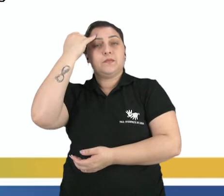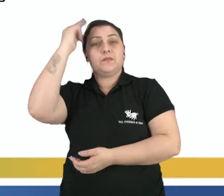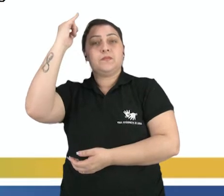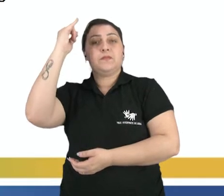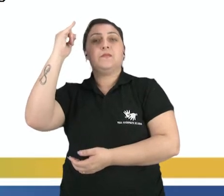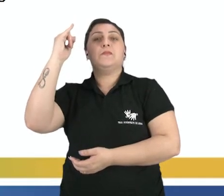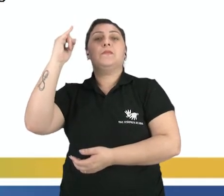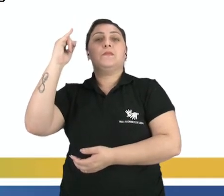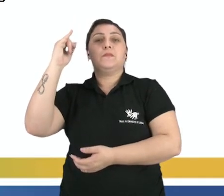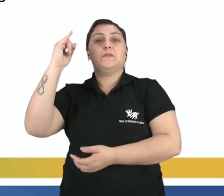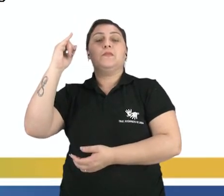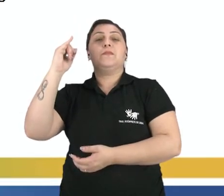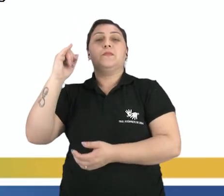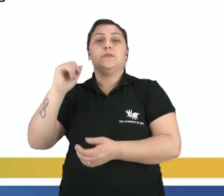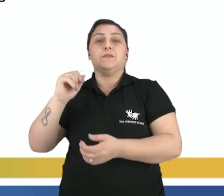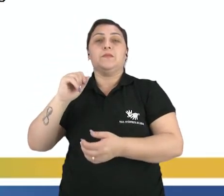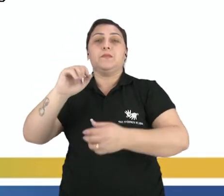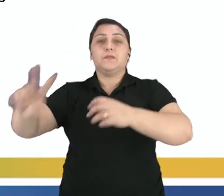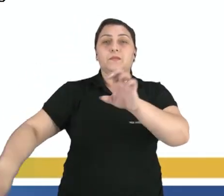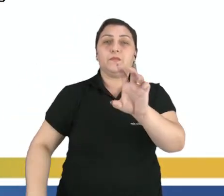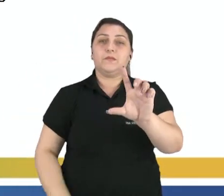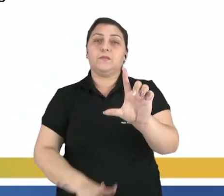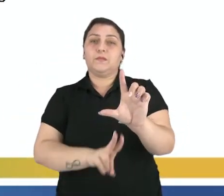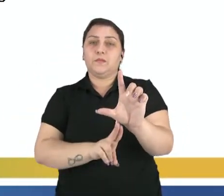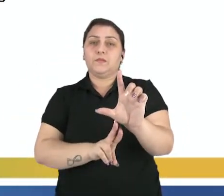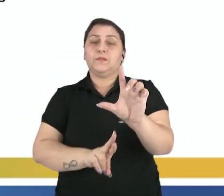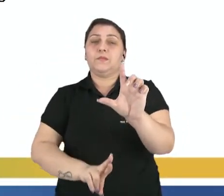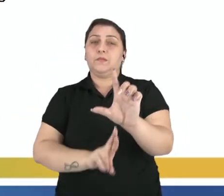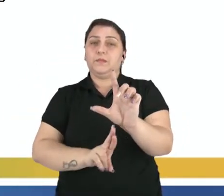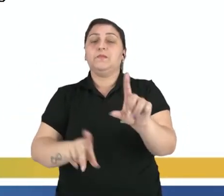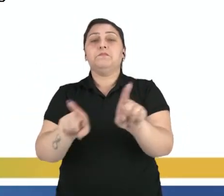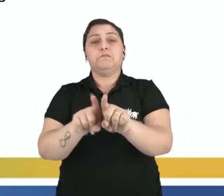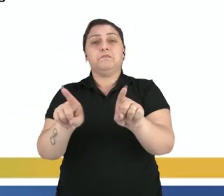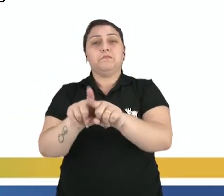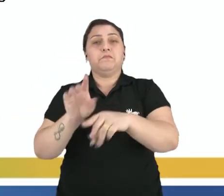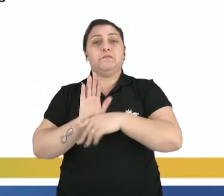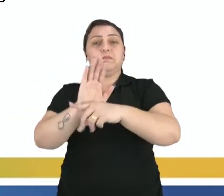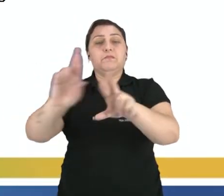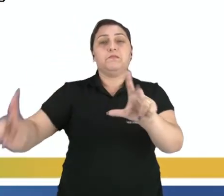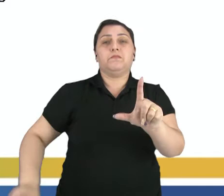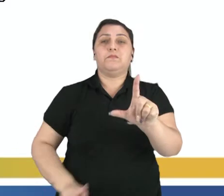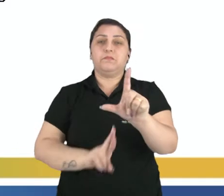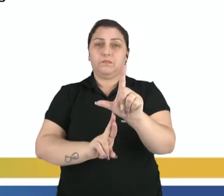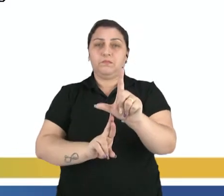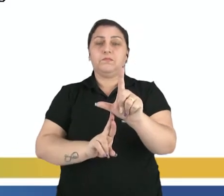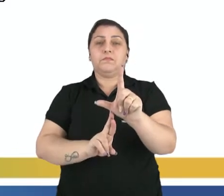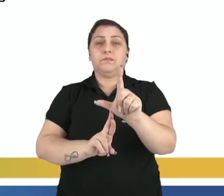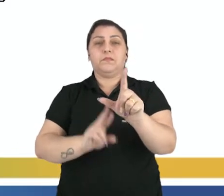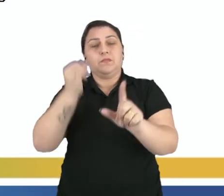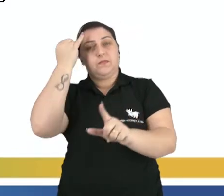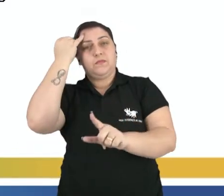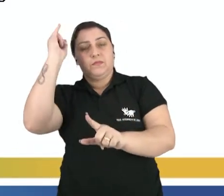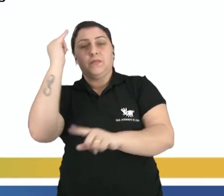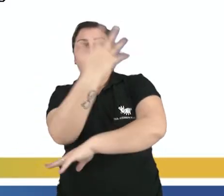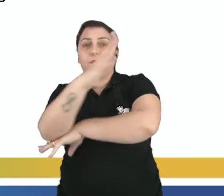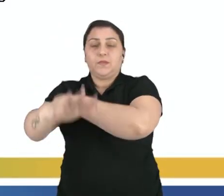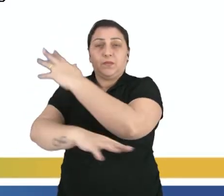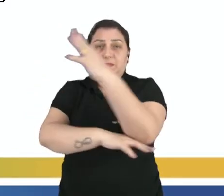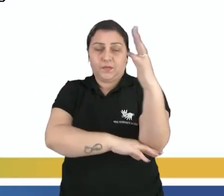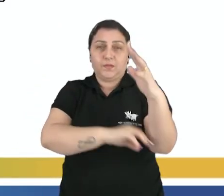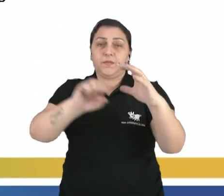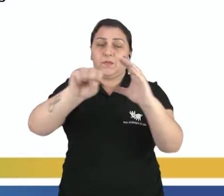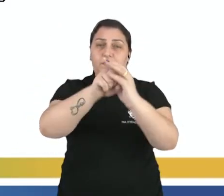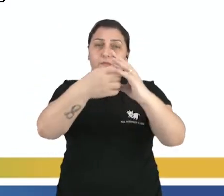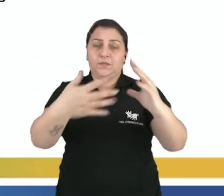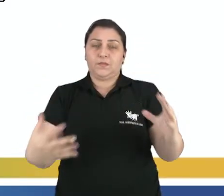sustentabilidade. Então, a biotecnologia também ajuda nesse processo de sustentabilidade. Criar plantas e insumos com